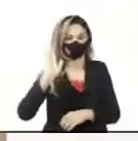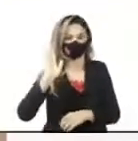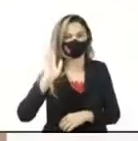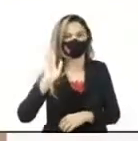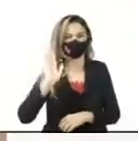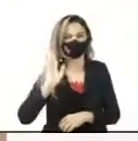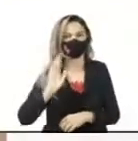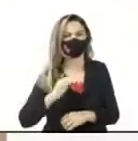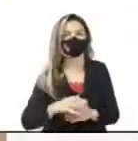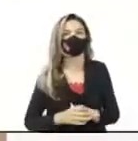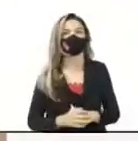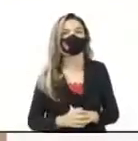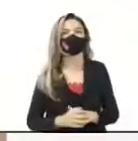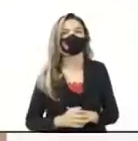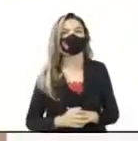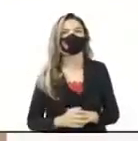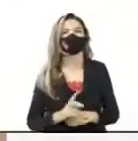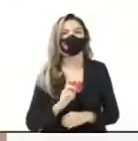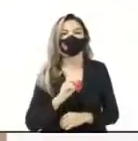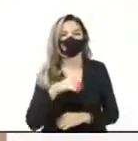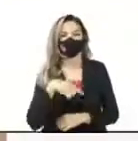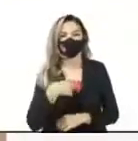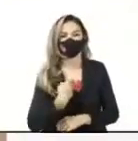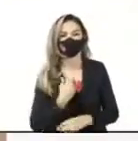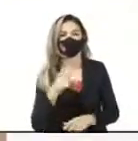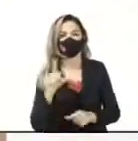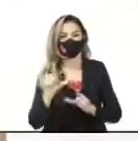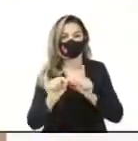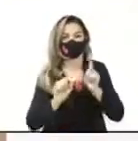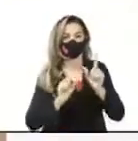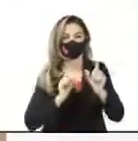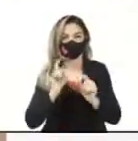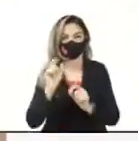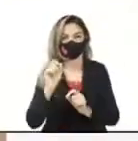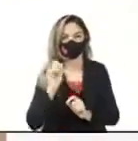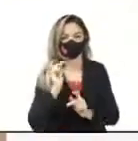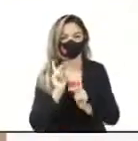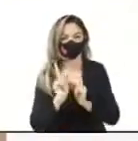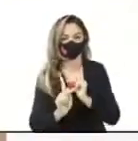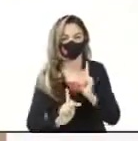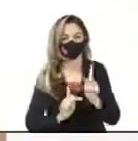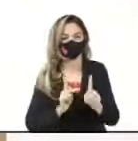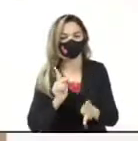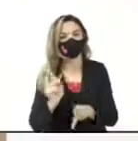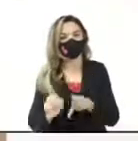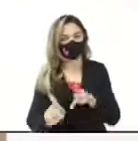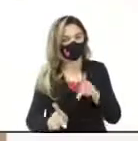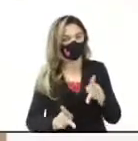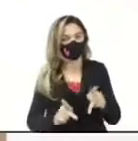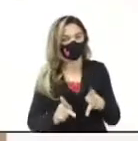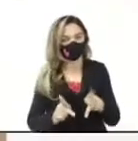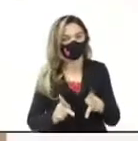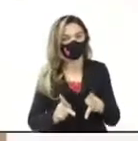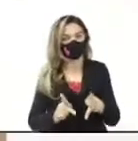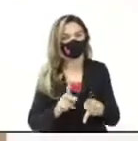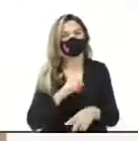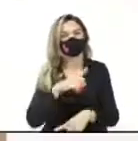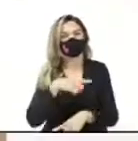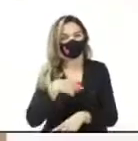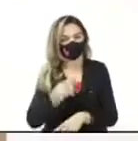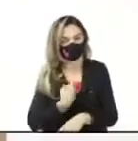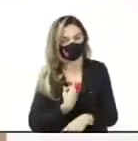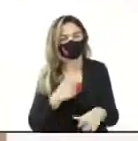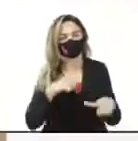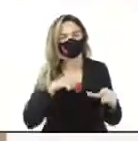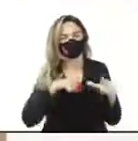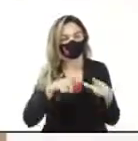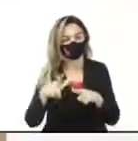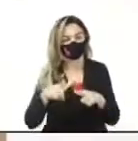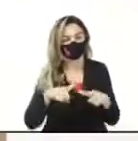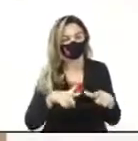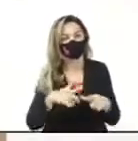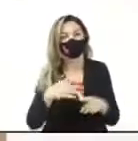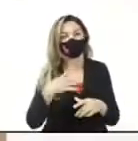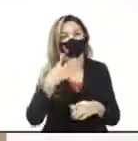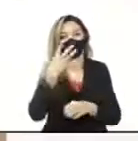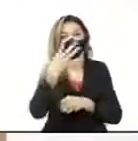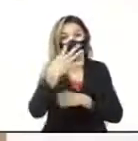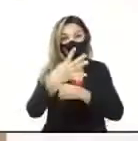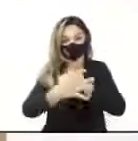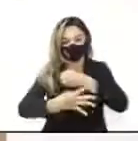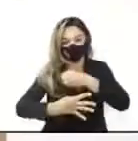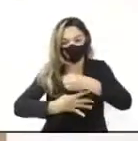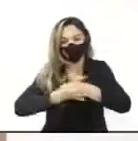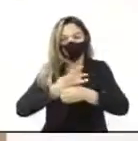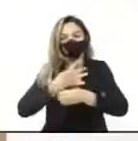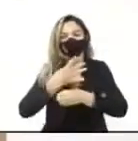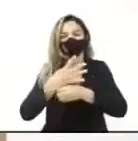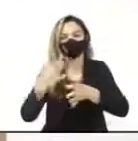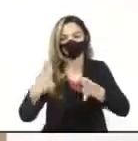eleitos pelo povo e com certeza iremos tirar os nossos quatro anos de mandato porque o satanás